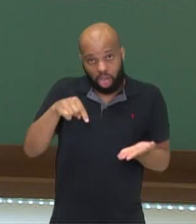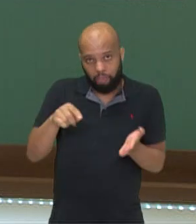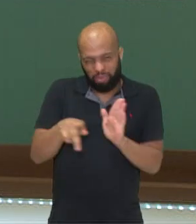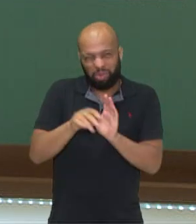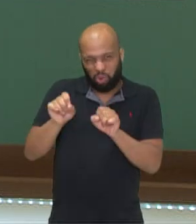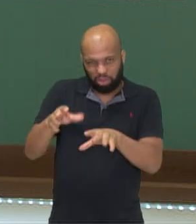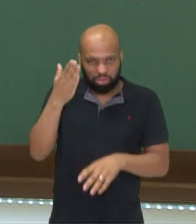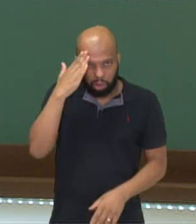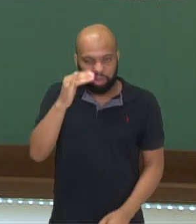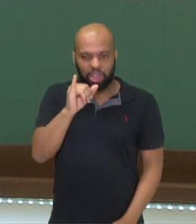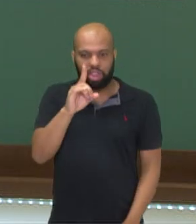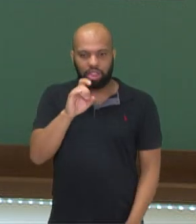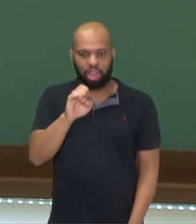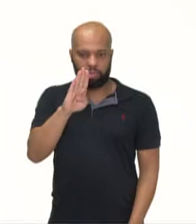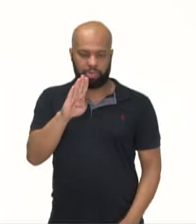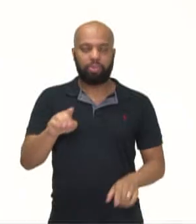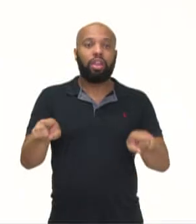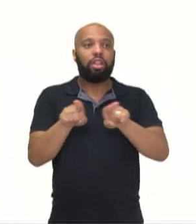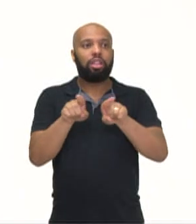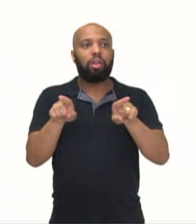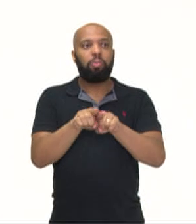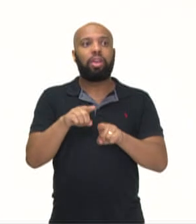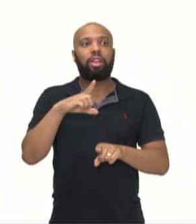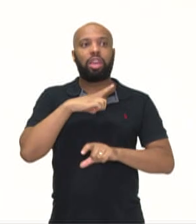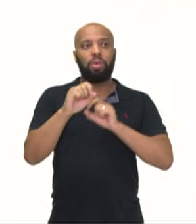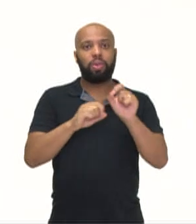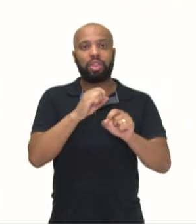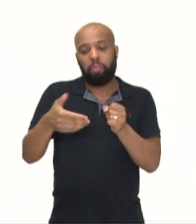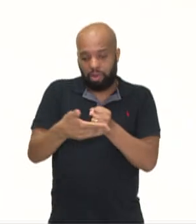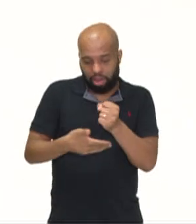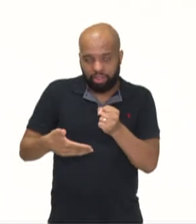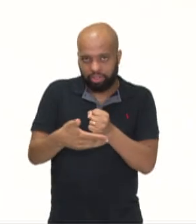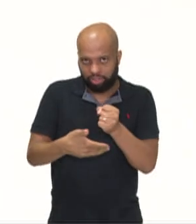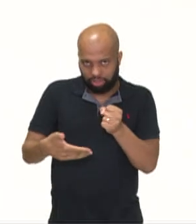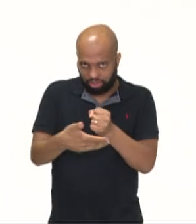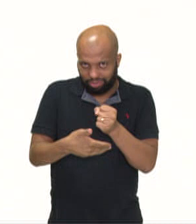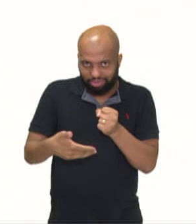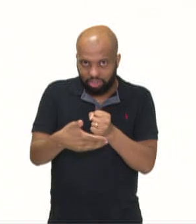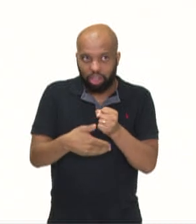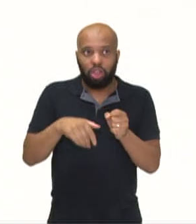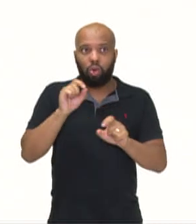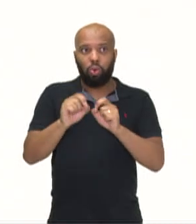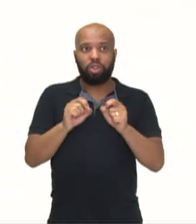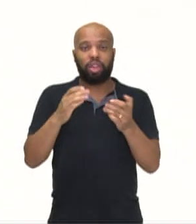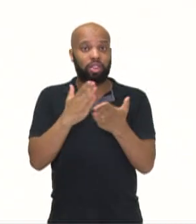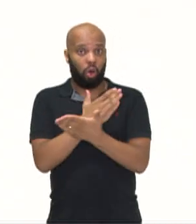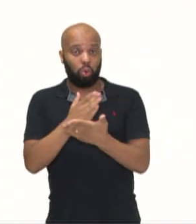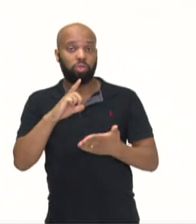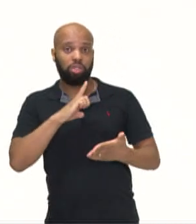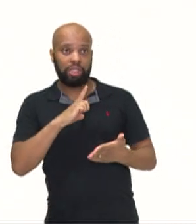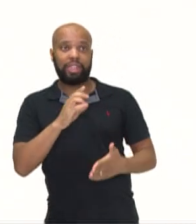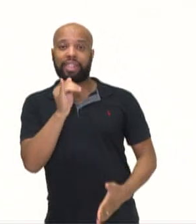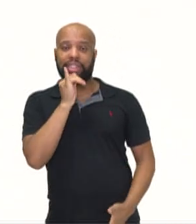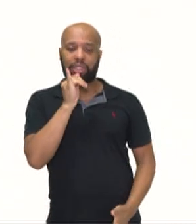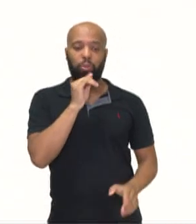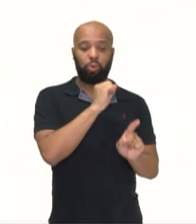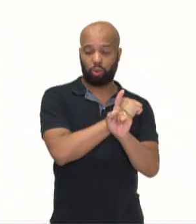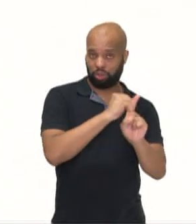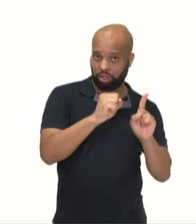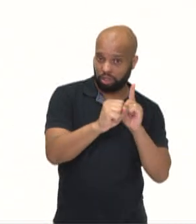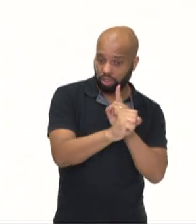O princípio apela para princípios sociais e humanos